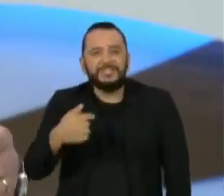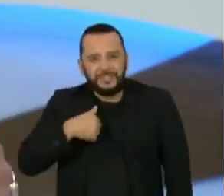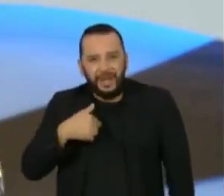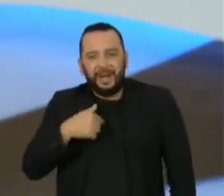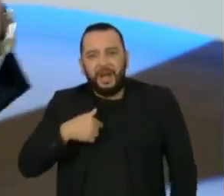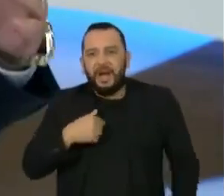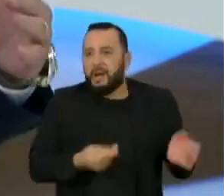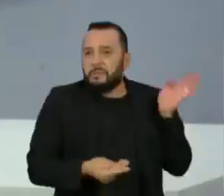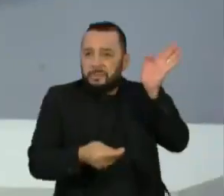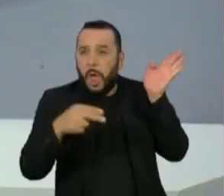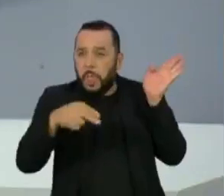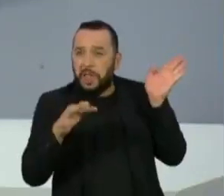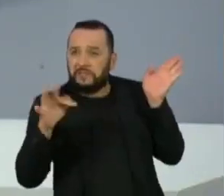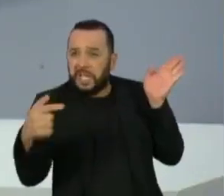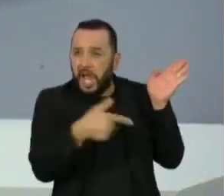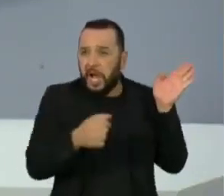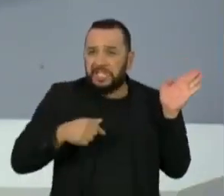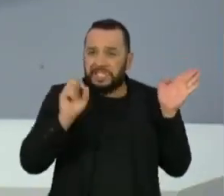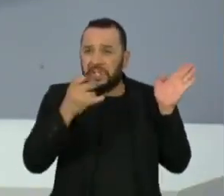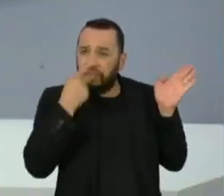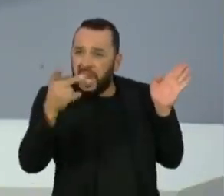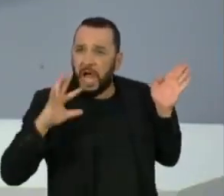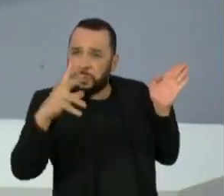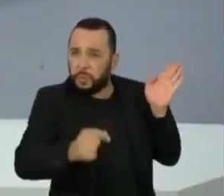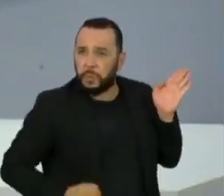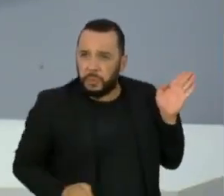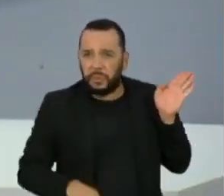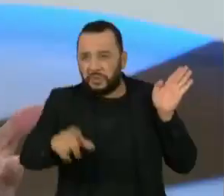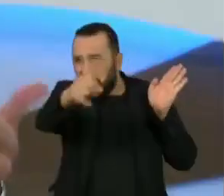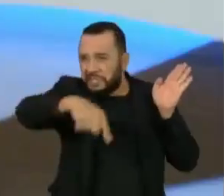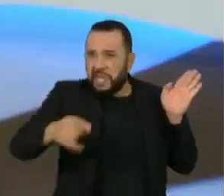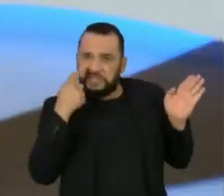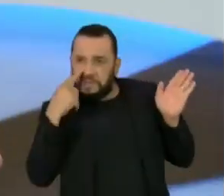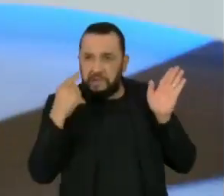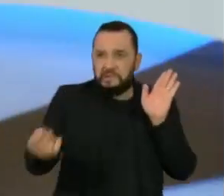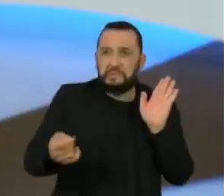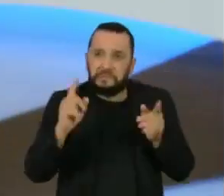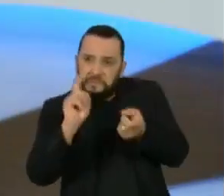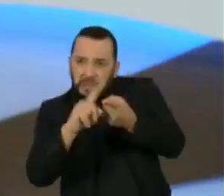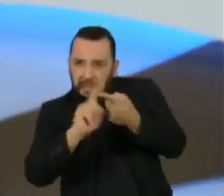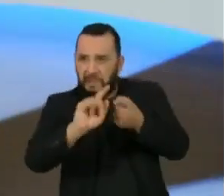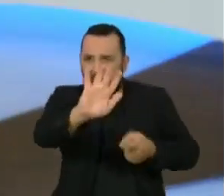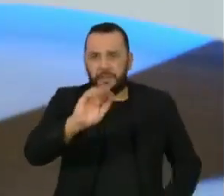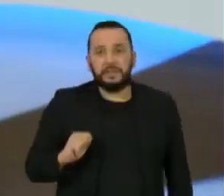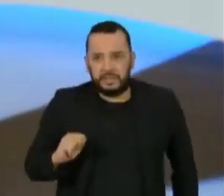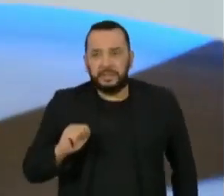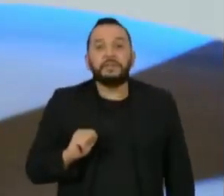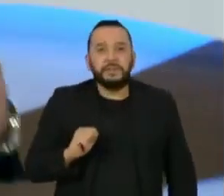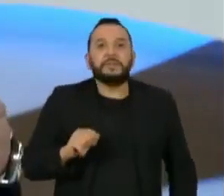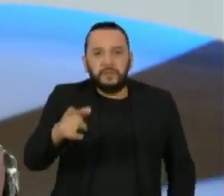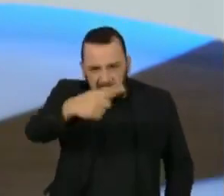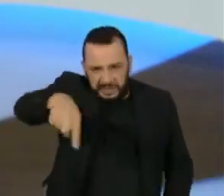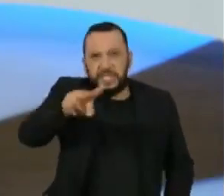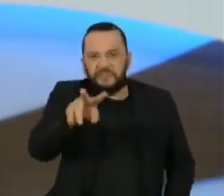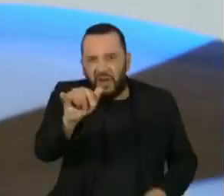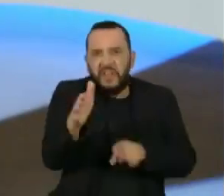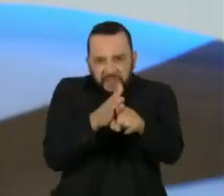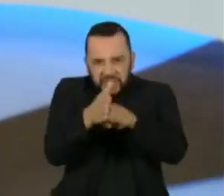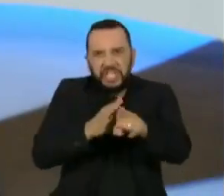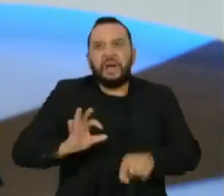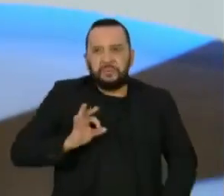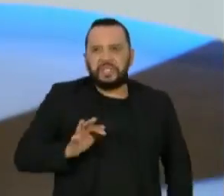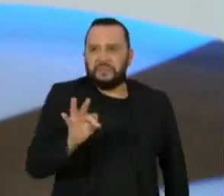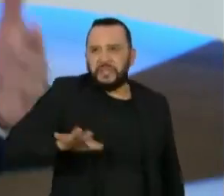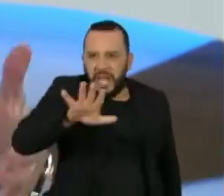dando a entender que se nós falássemos tudo, e foi isso que eu entendi, pelo menos o recado para mim chegou muito claro, nós iríamos ser investigados pela